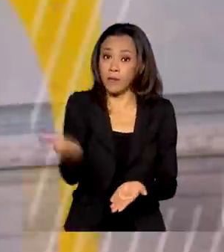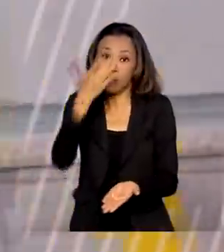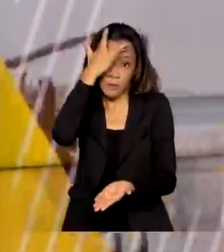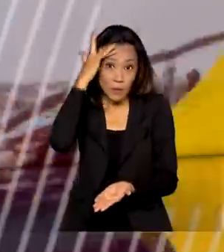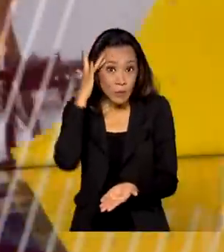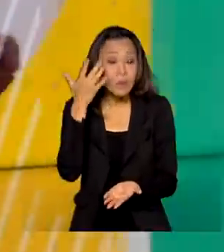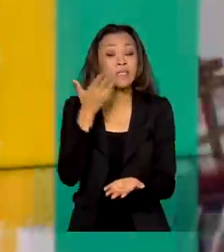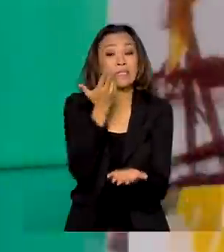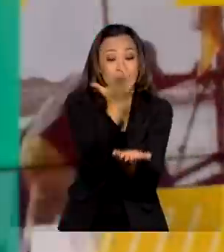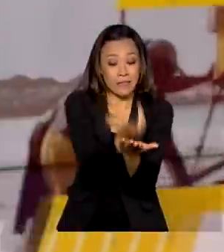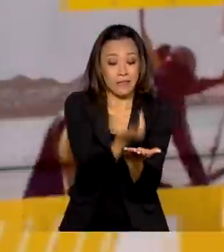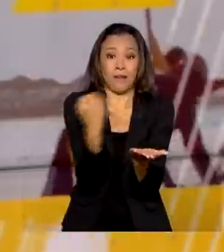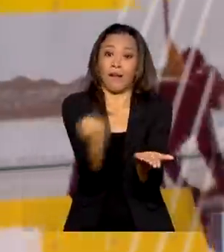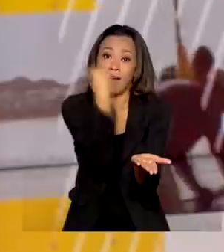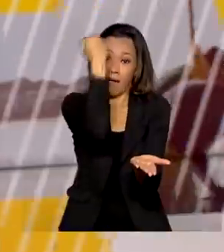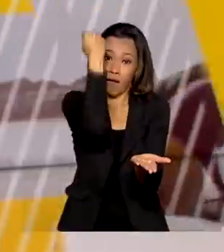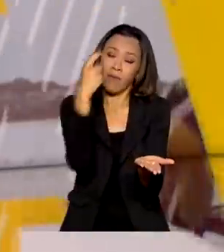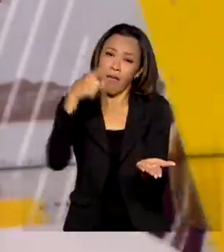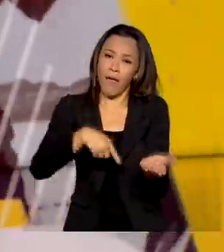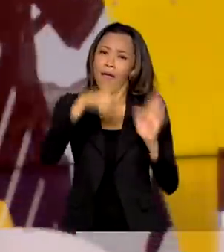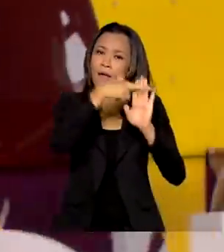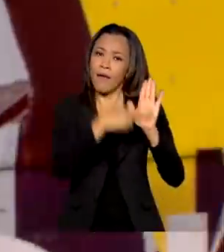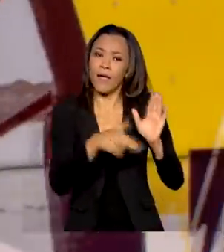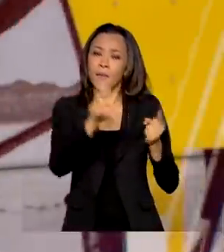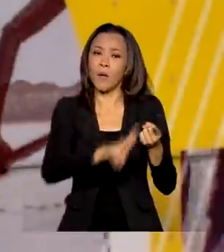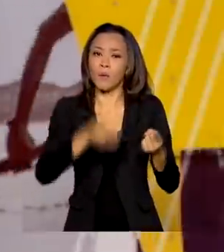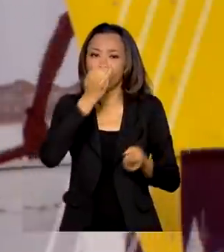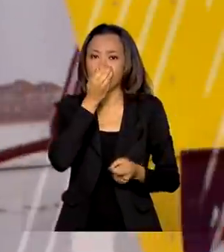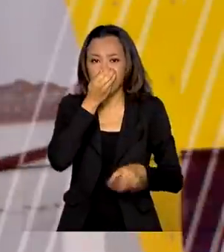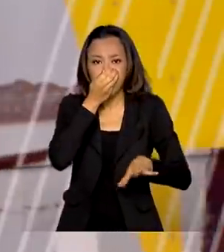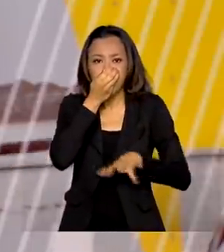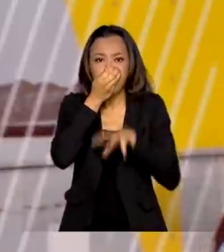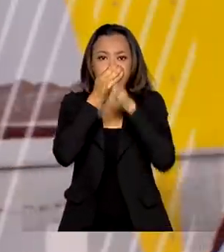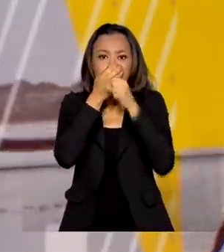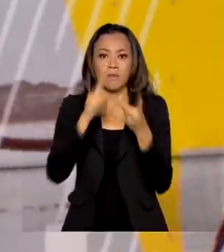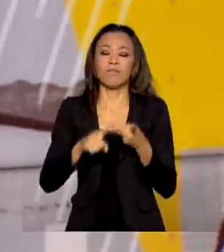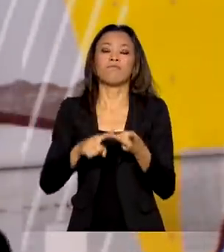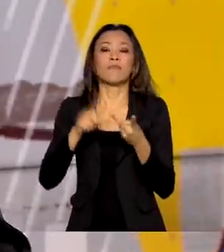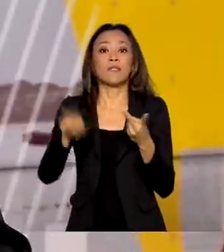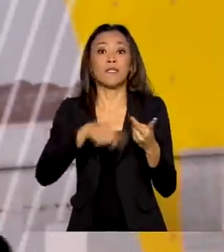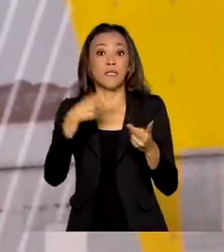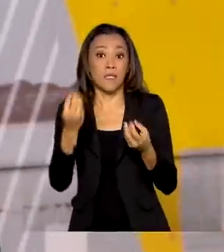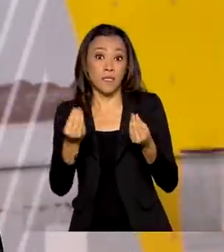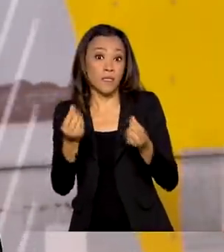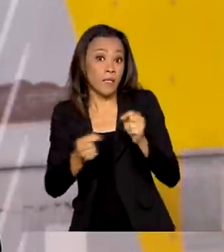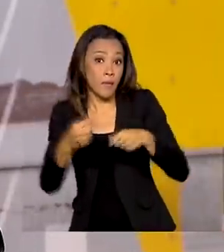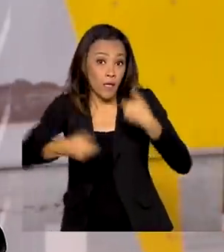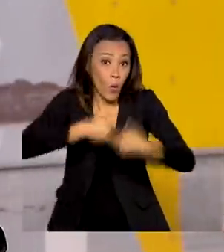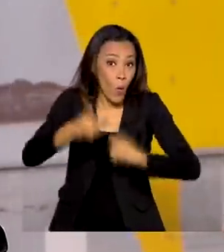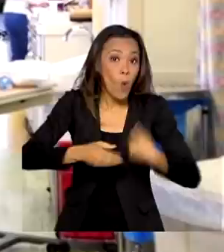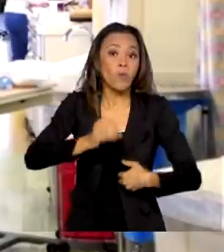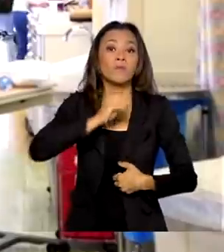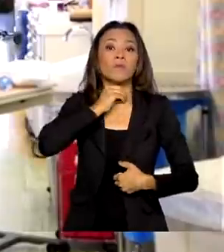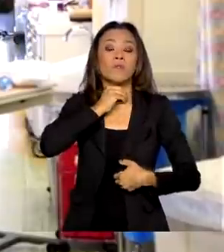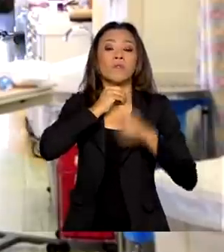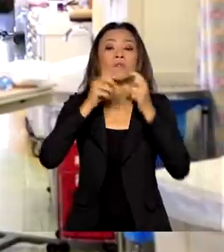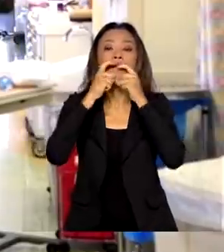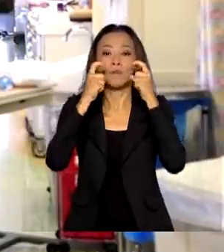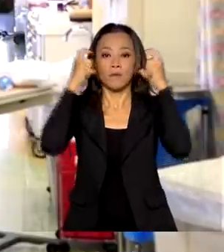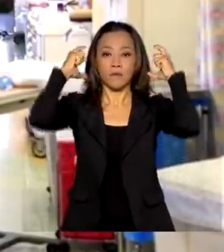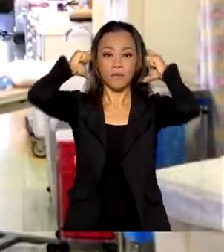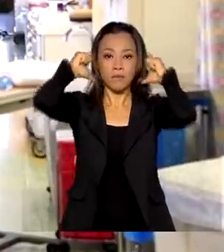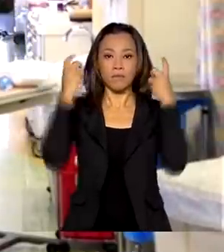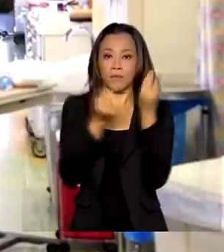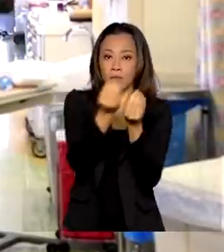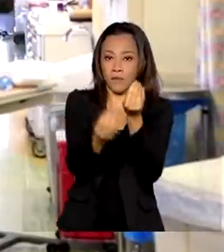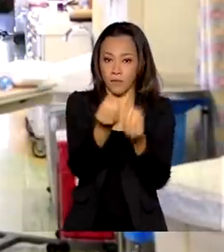-19. São protocolos para o uso de oxigênio, suporte ventilatório e procedimentos de intubação. As